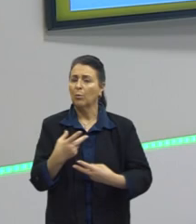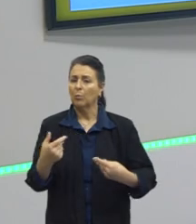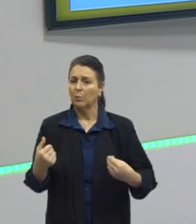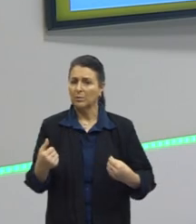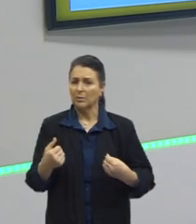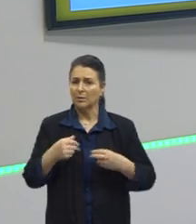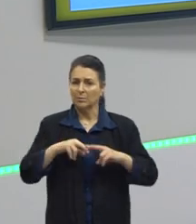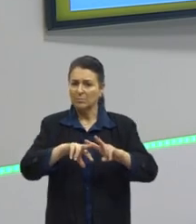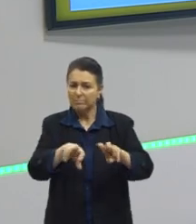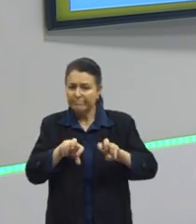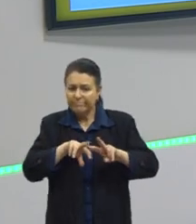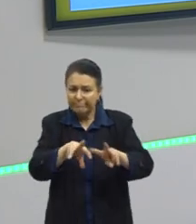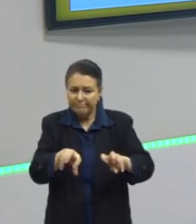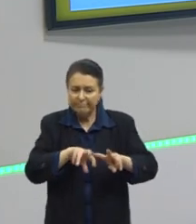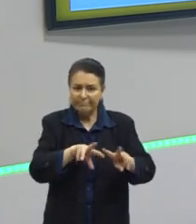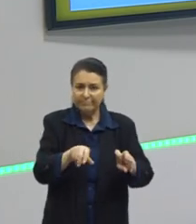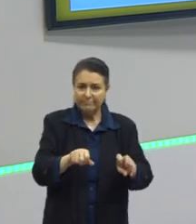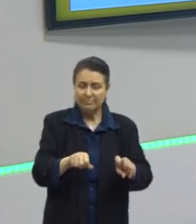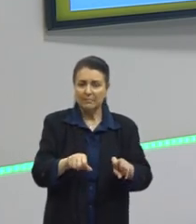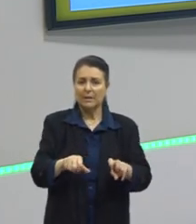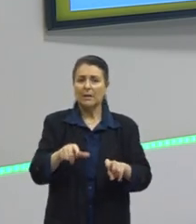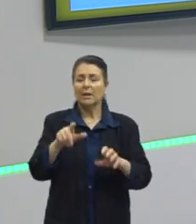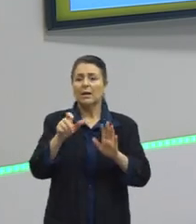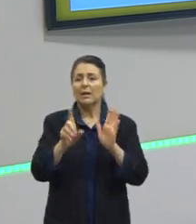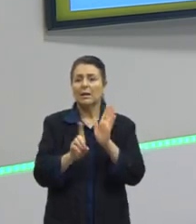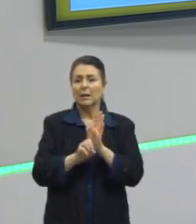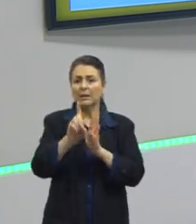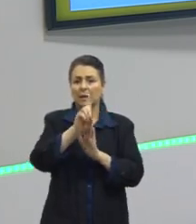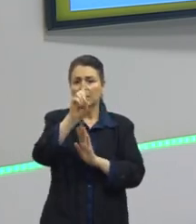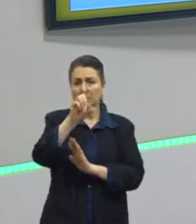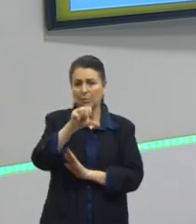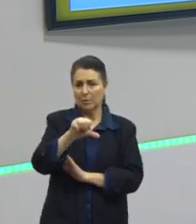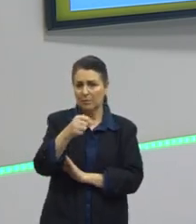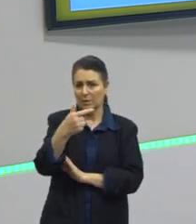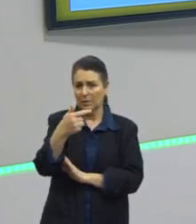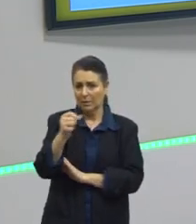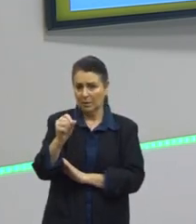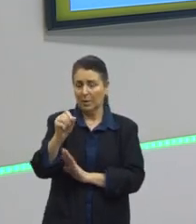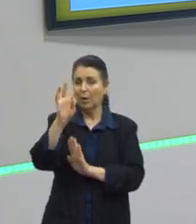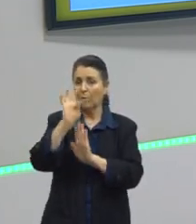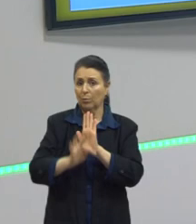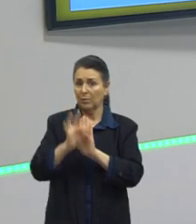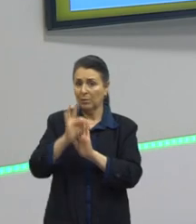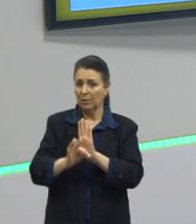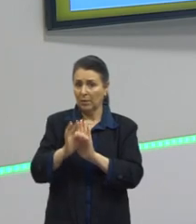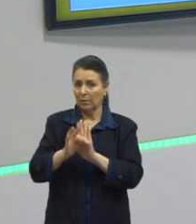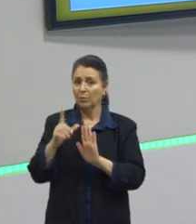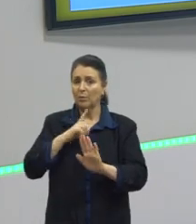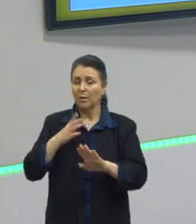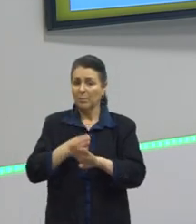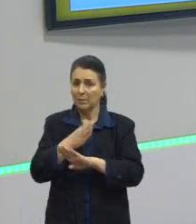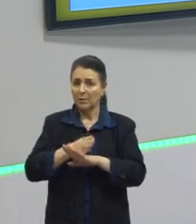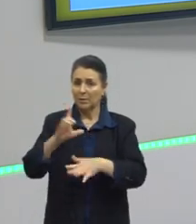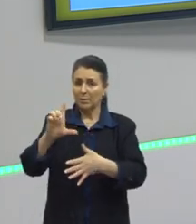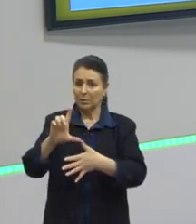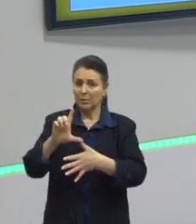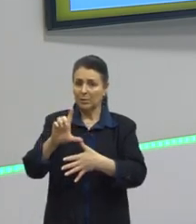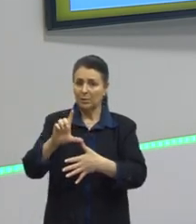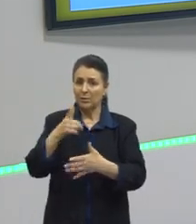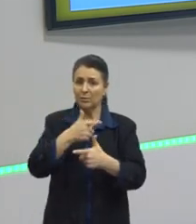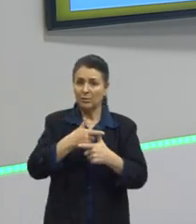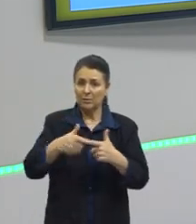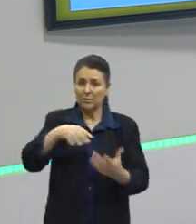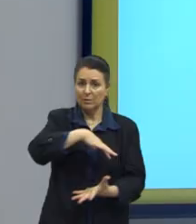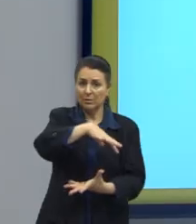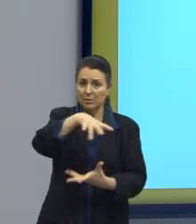espoliação, né. Escrito na década de 1970, o texto considera a participação da América Latina na divisão internacional do trabalho